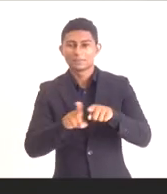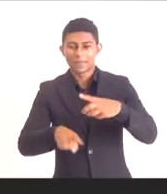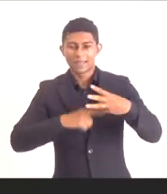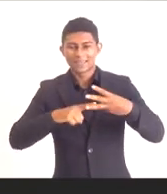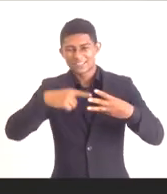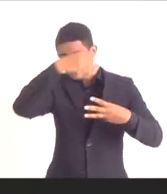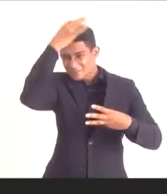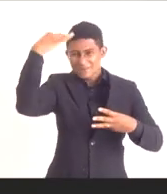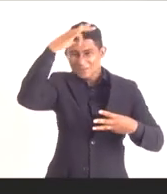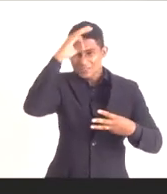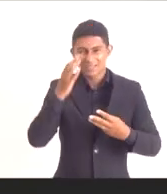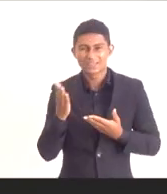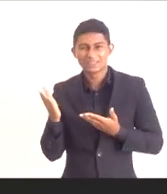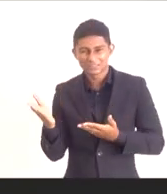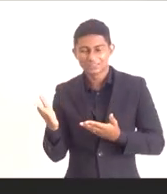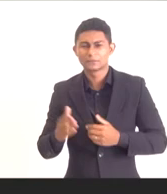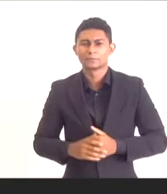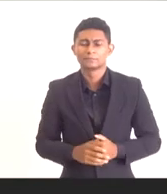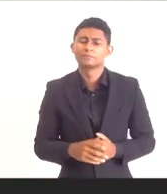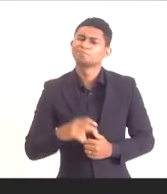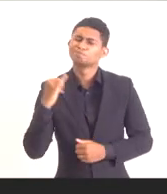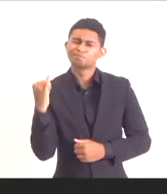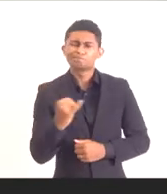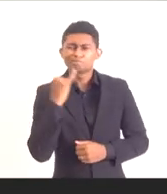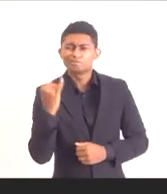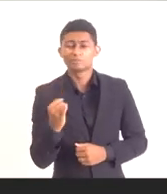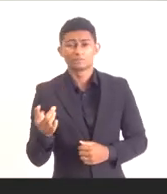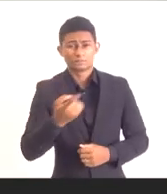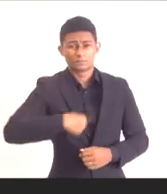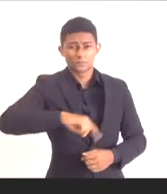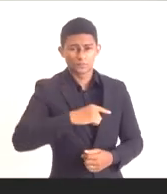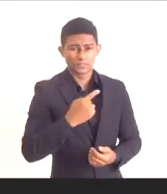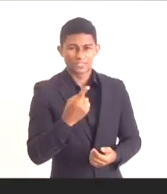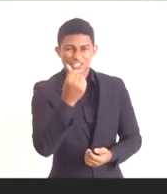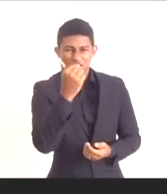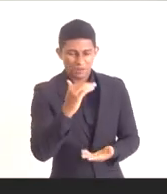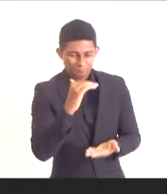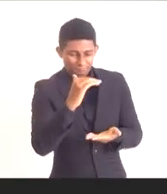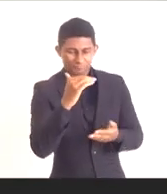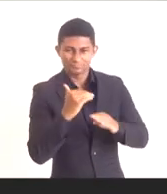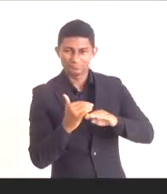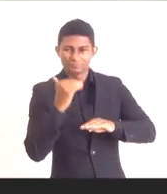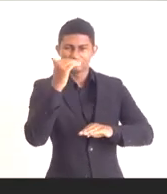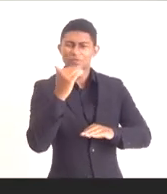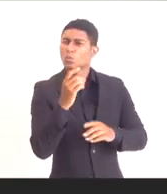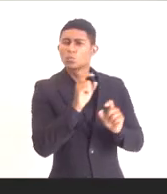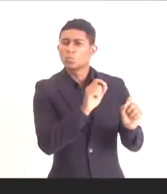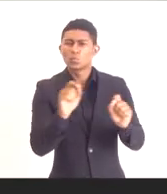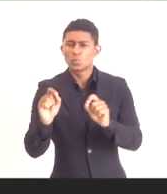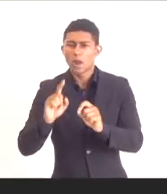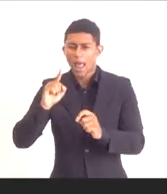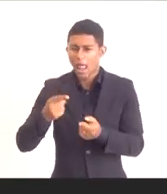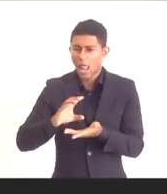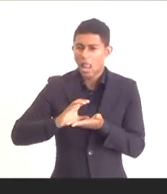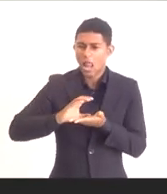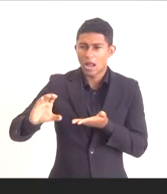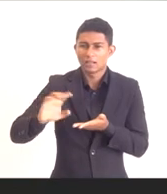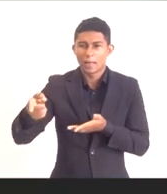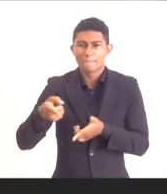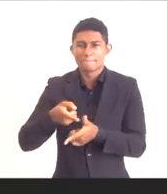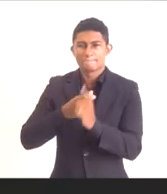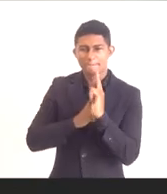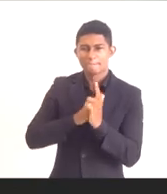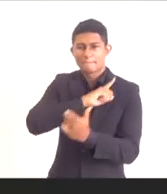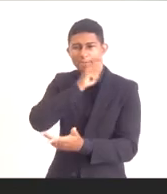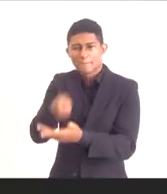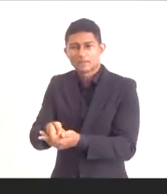Importante que, de fato, a utilização dos recursos do fundo não seja destinada para custeio de despesas correntes. E exemplos de como